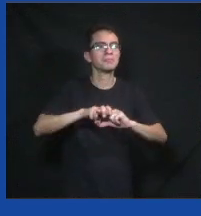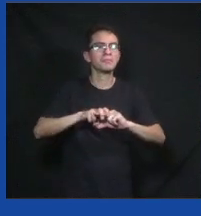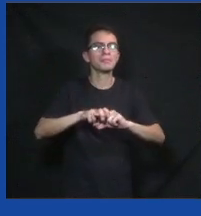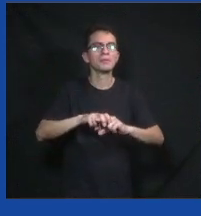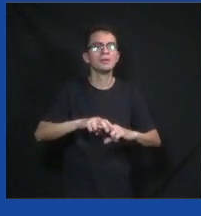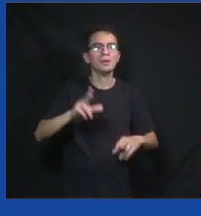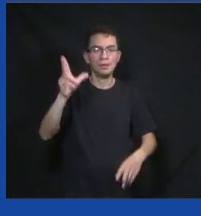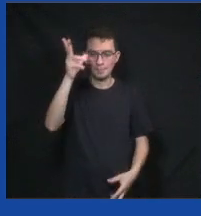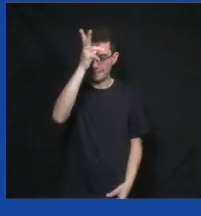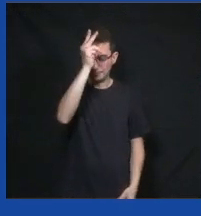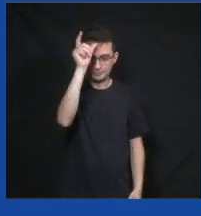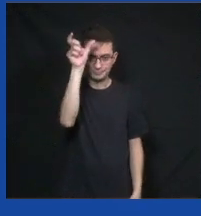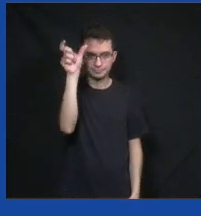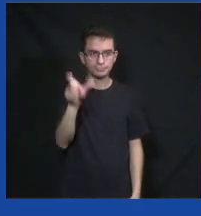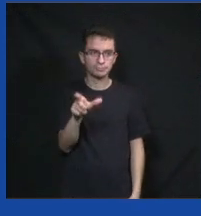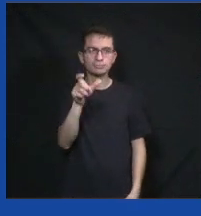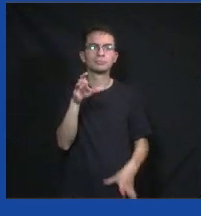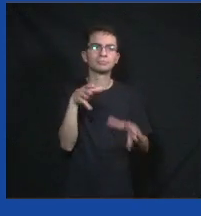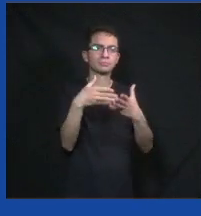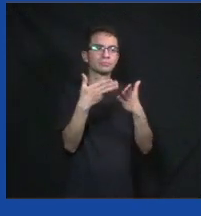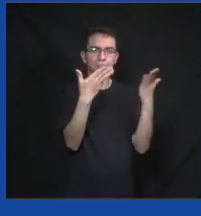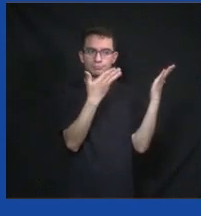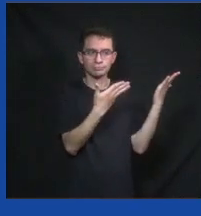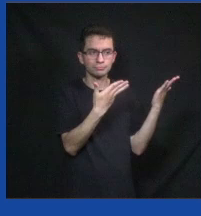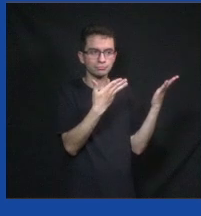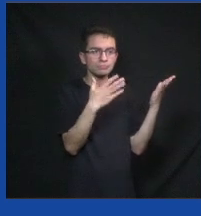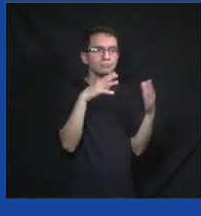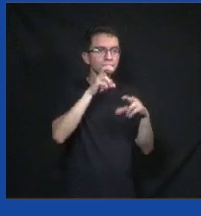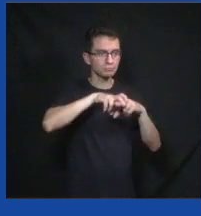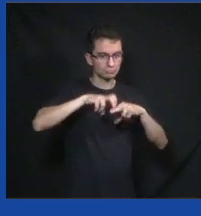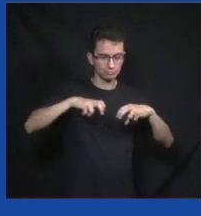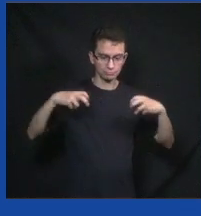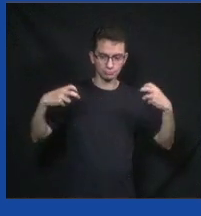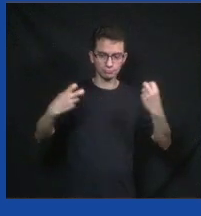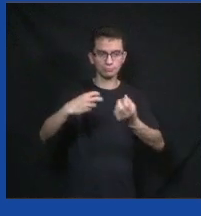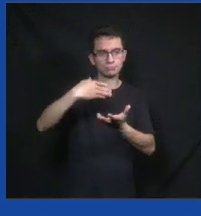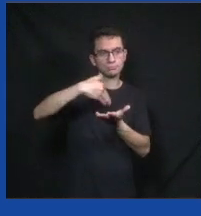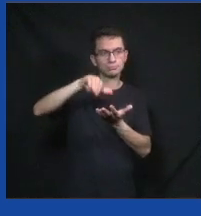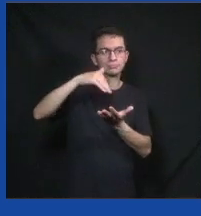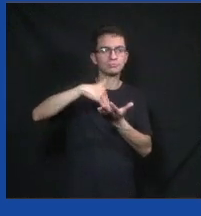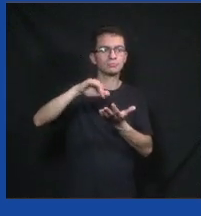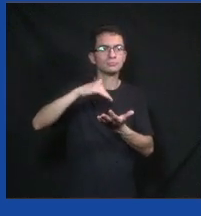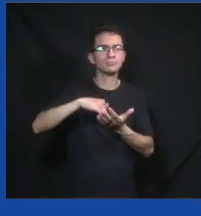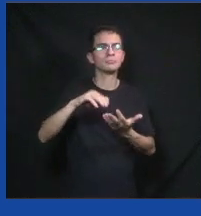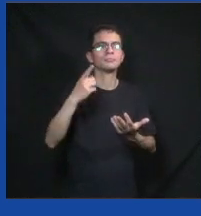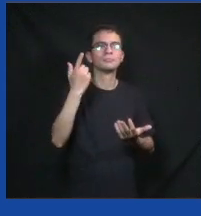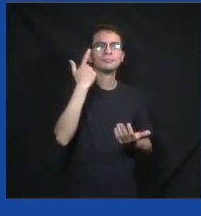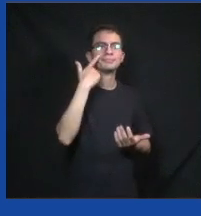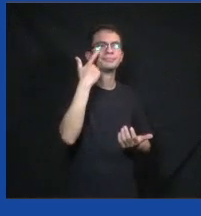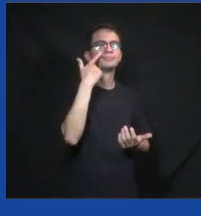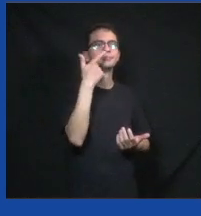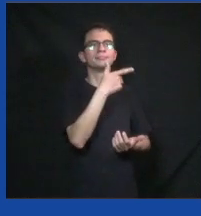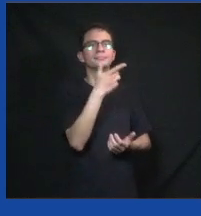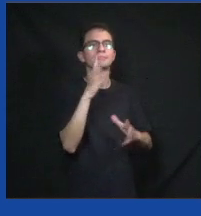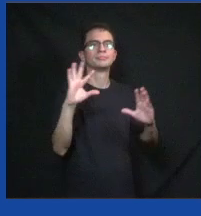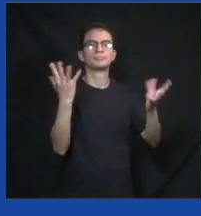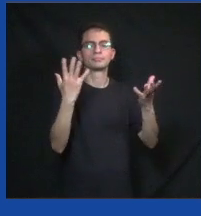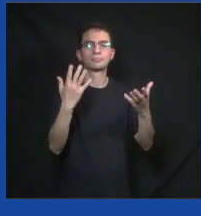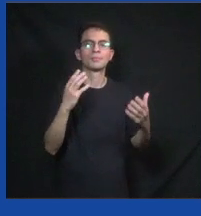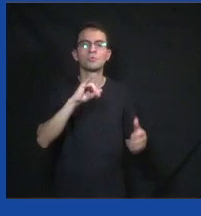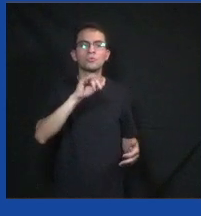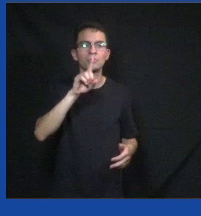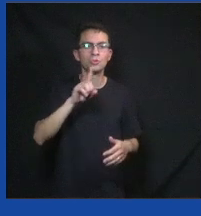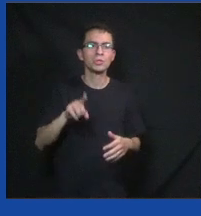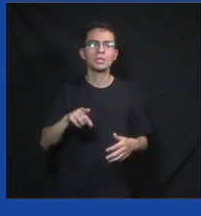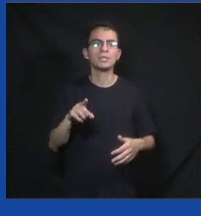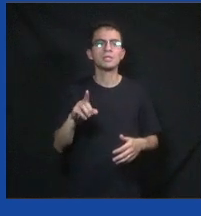secretários, ali na frente está o pessoal do time da gente do Colab dentro da cidade. Aqui, por exemplo, a mesma coisa acontecendo em Juiz de Fora. Aqui, por exemplo,